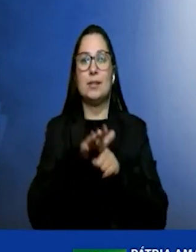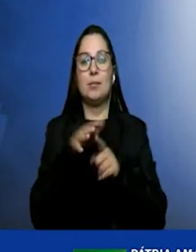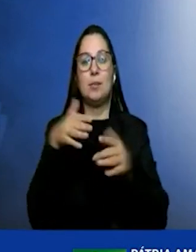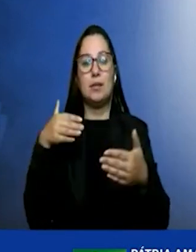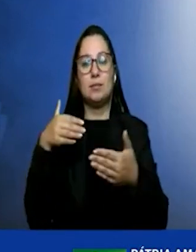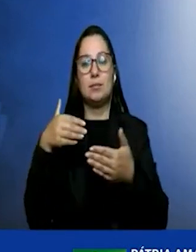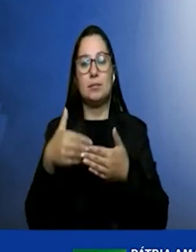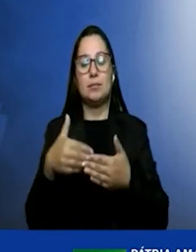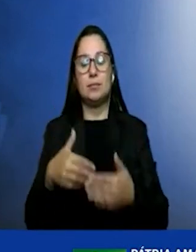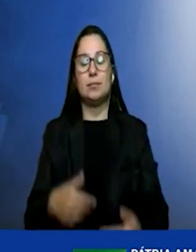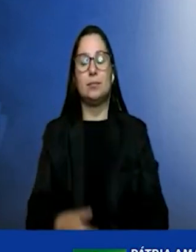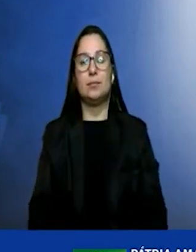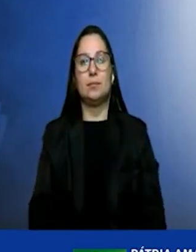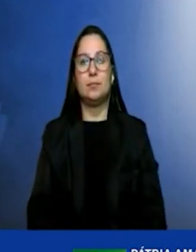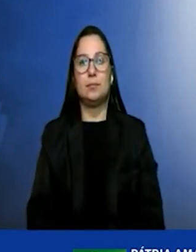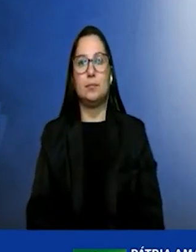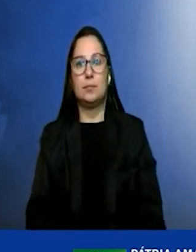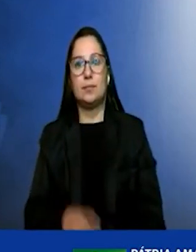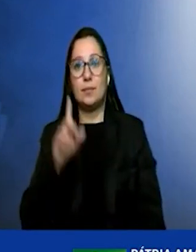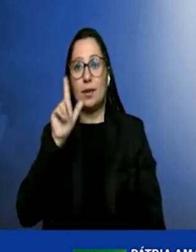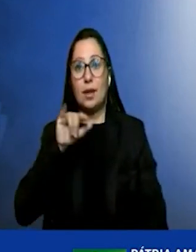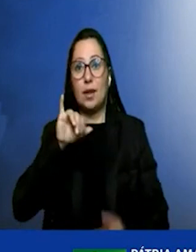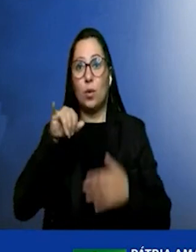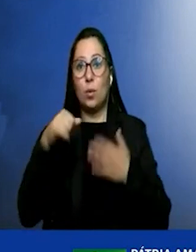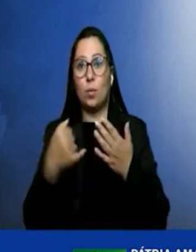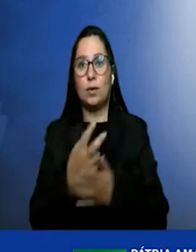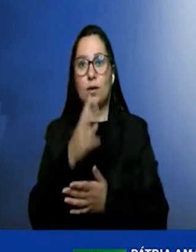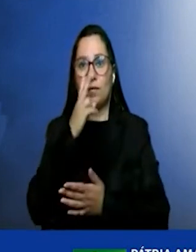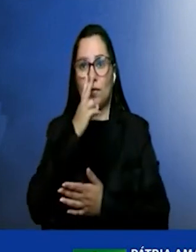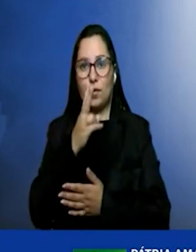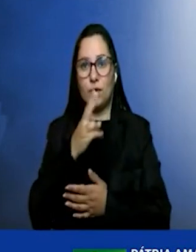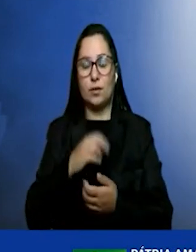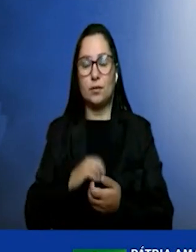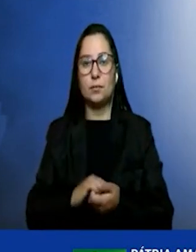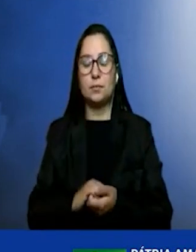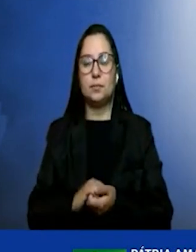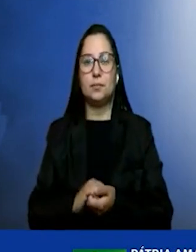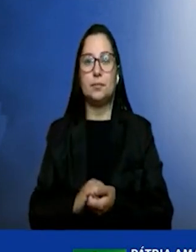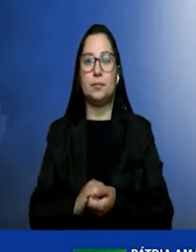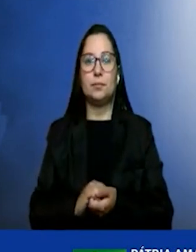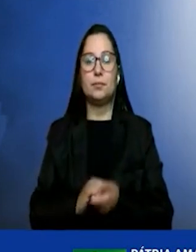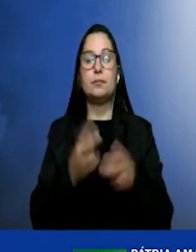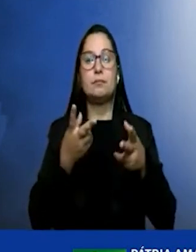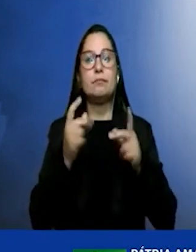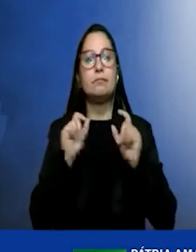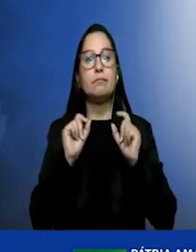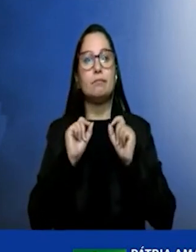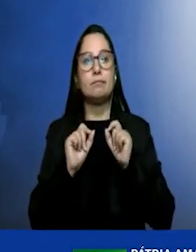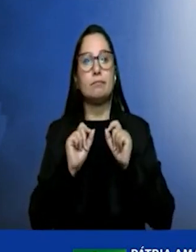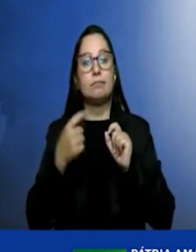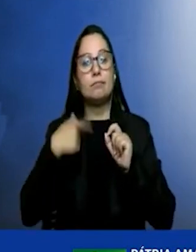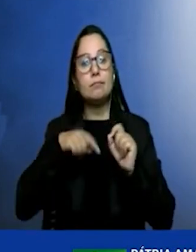Essa é a grande oportunidade. E o que foi verificado é que nós podemos